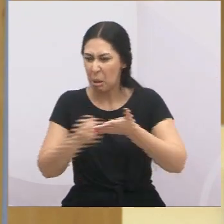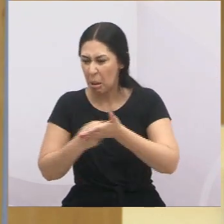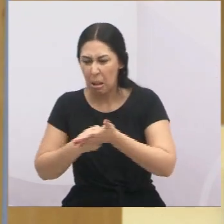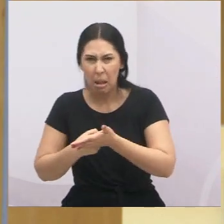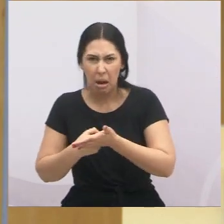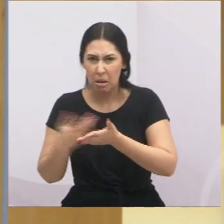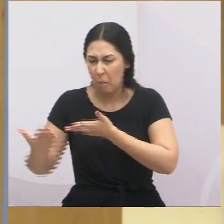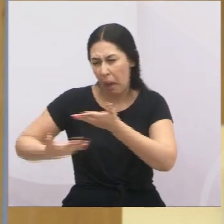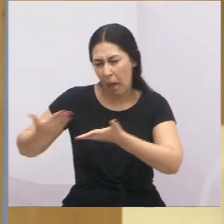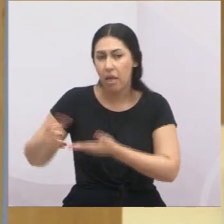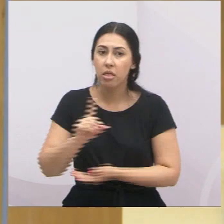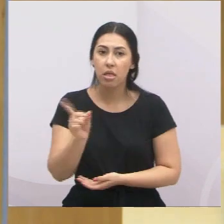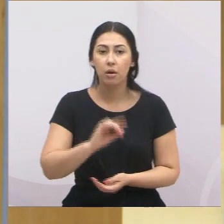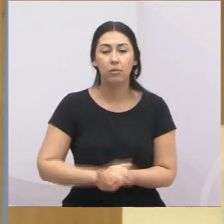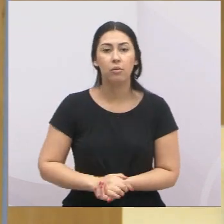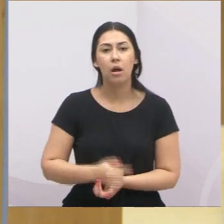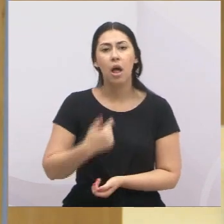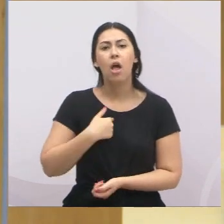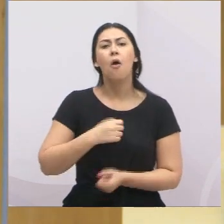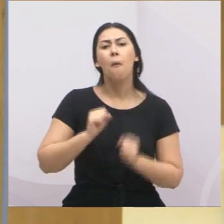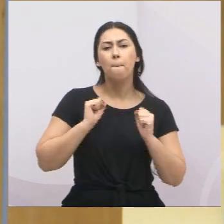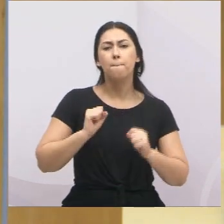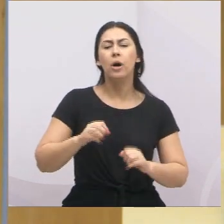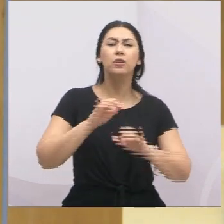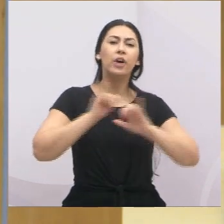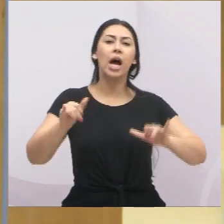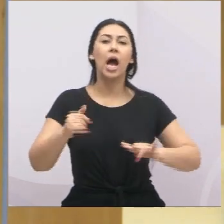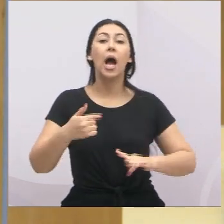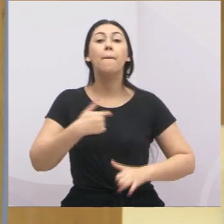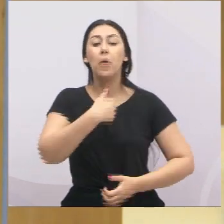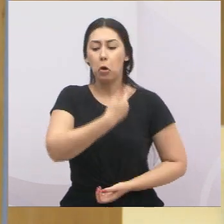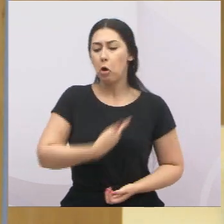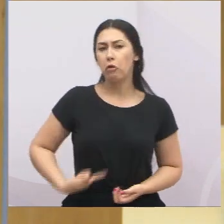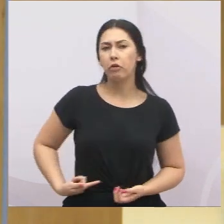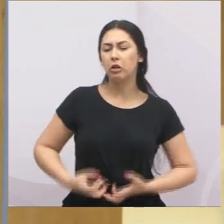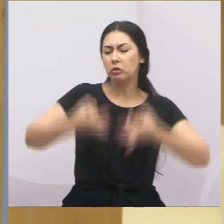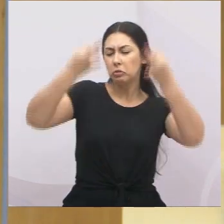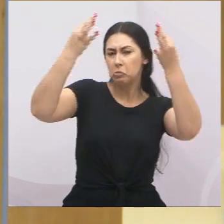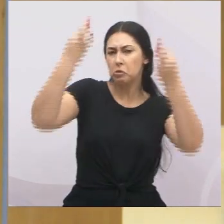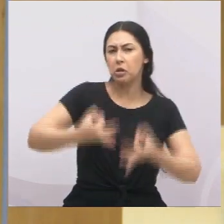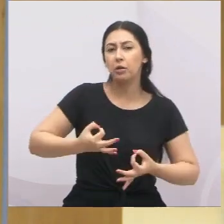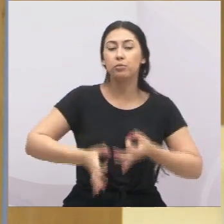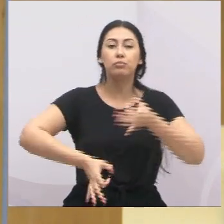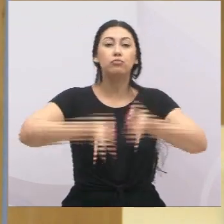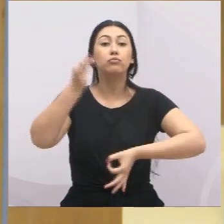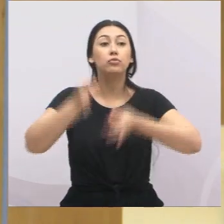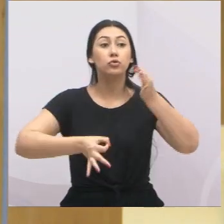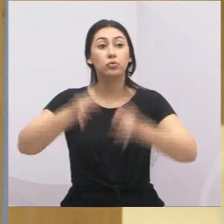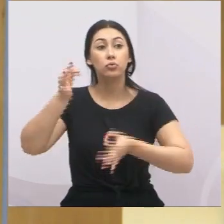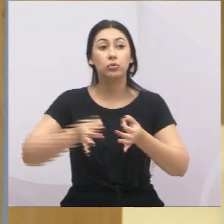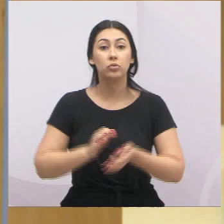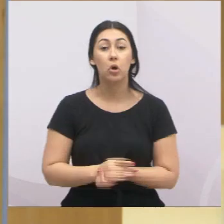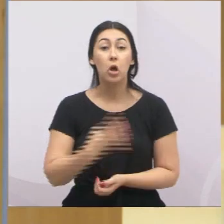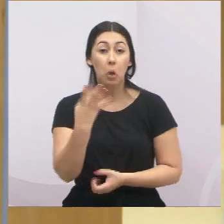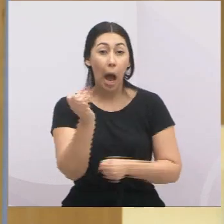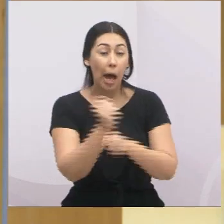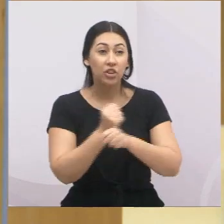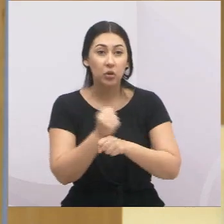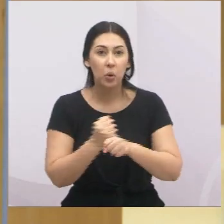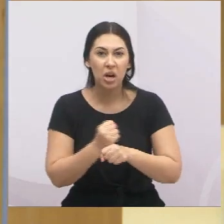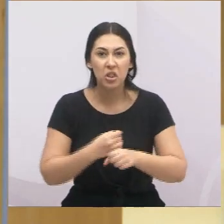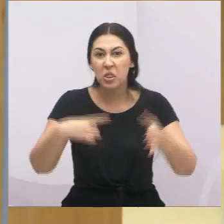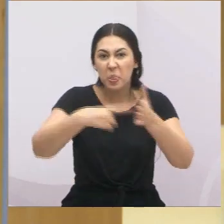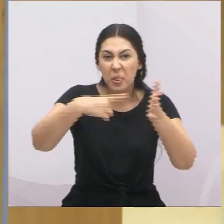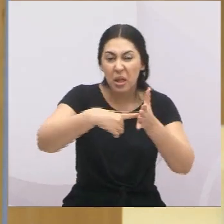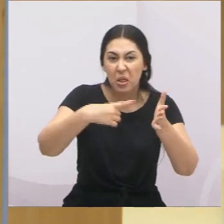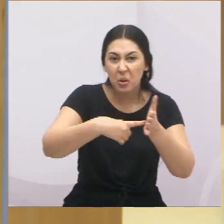Aqui a gente pode falar no peito e falar que a gente faz um governo limpo, um honesto, um governo que em quatro anos não tem uma denúncia